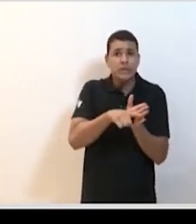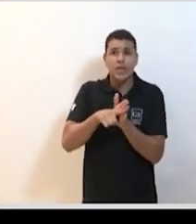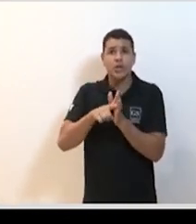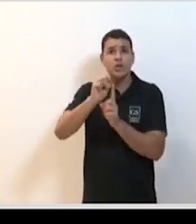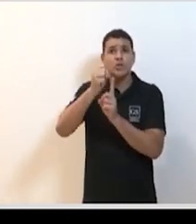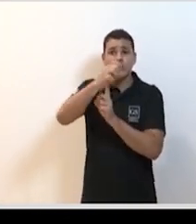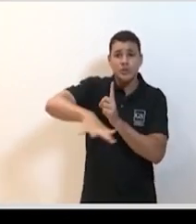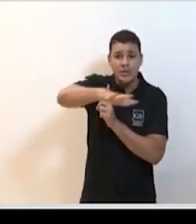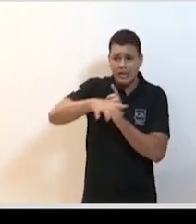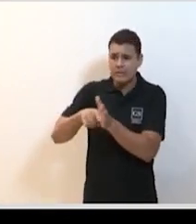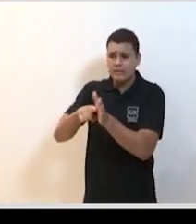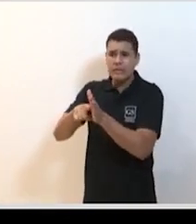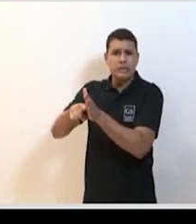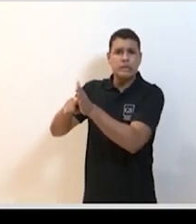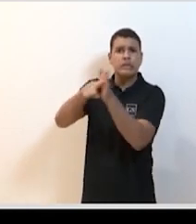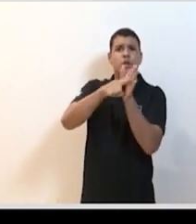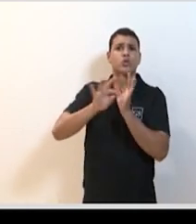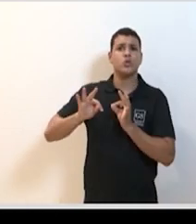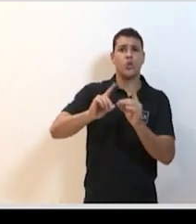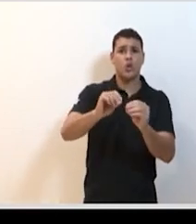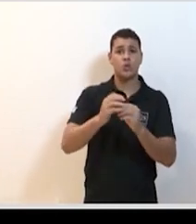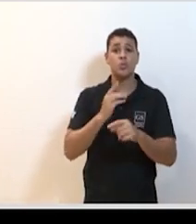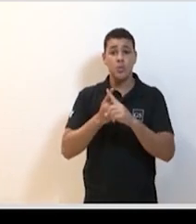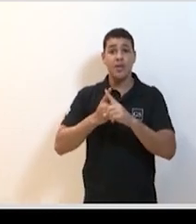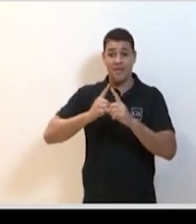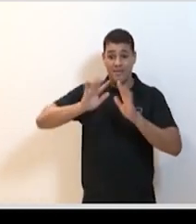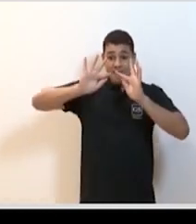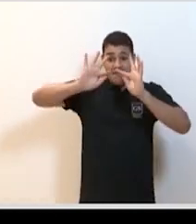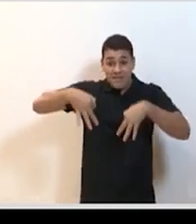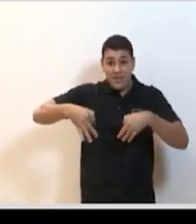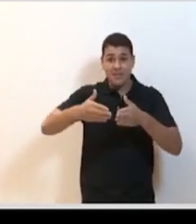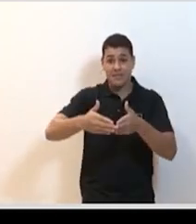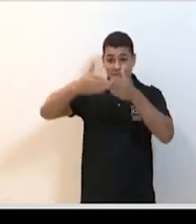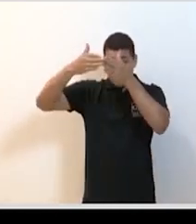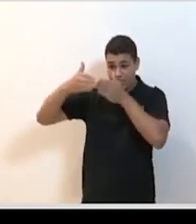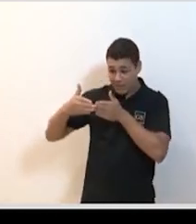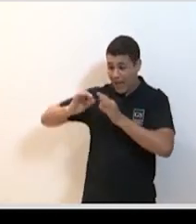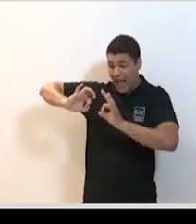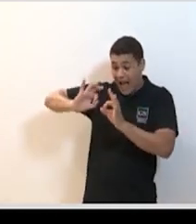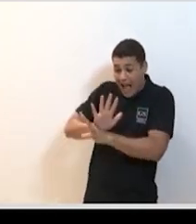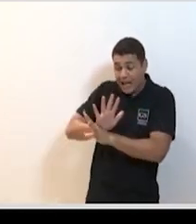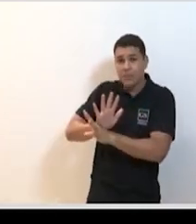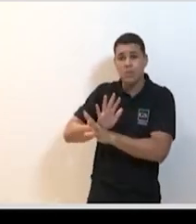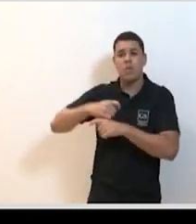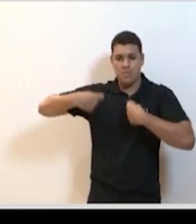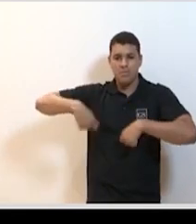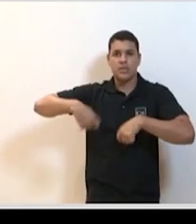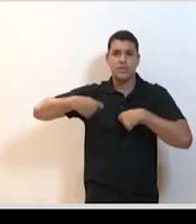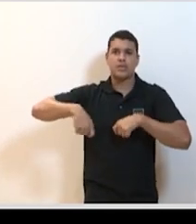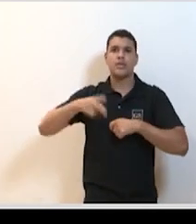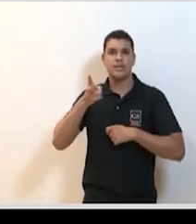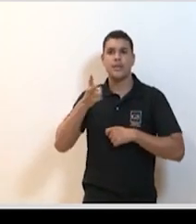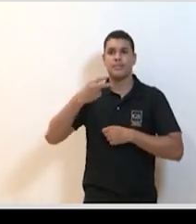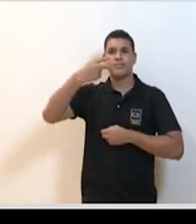tiver que sair desse momento de contenção de isolamento total isso vai ter que ser feito de forma ponderada de forma gradual